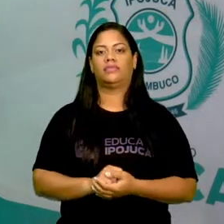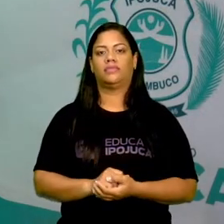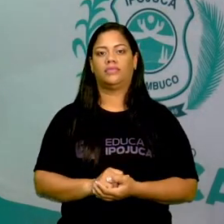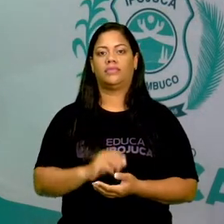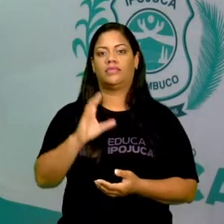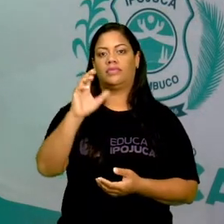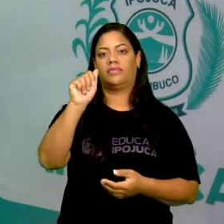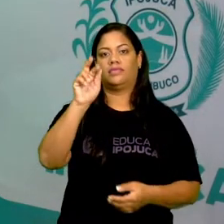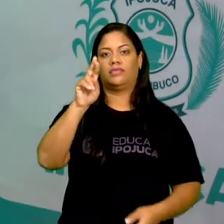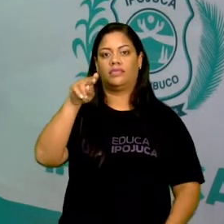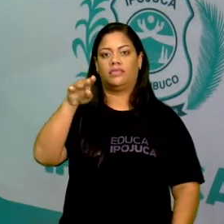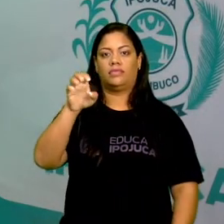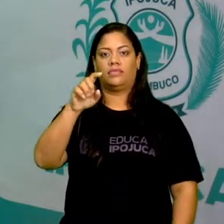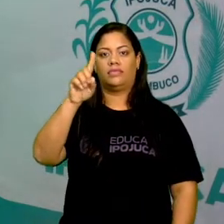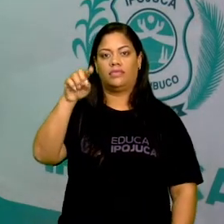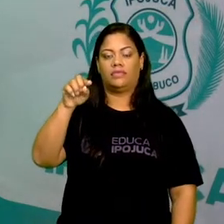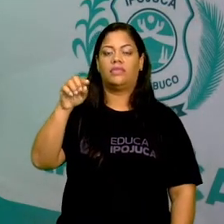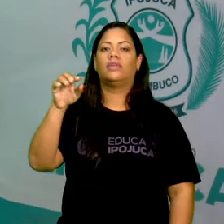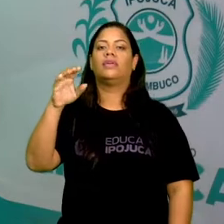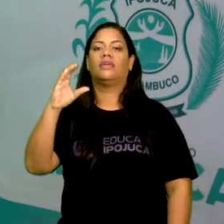e carne.